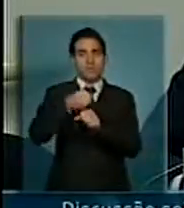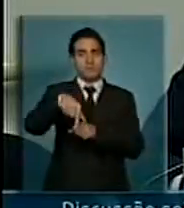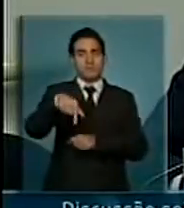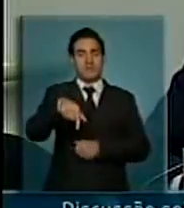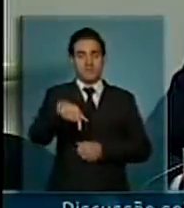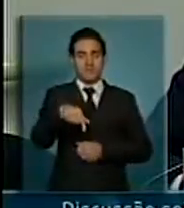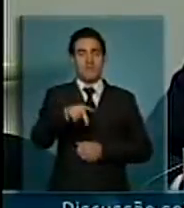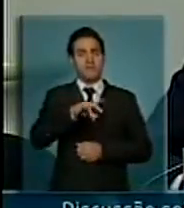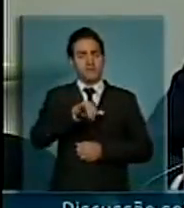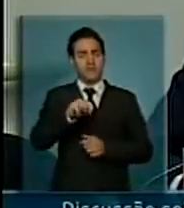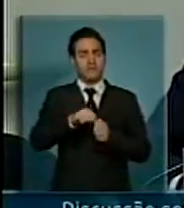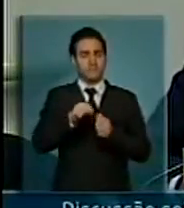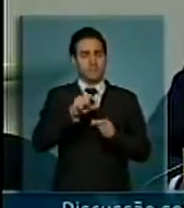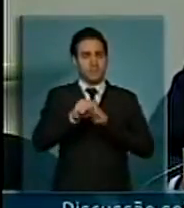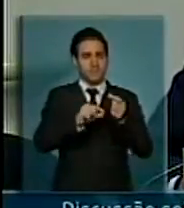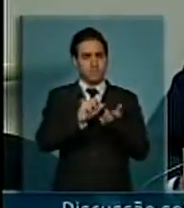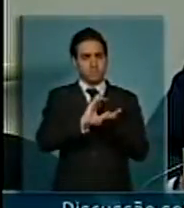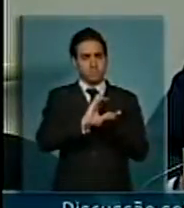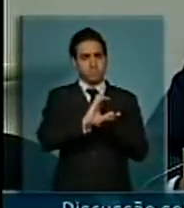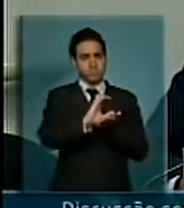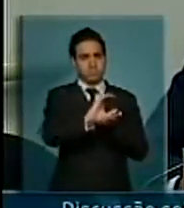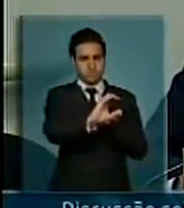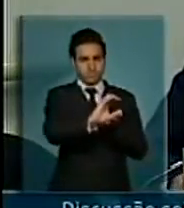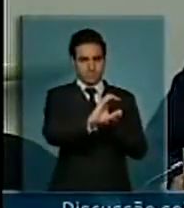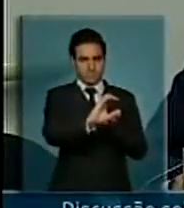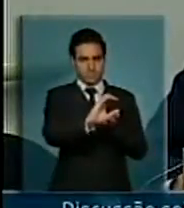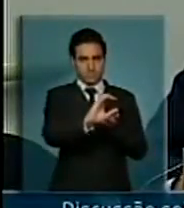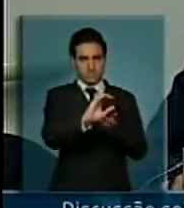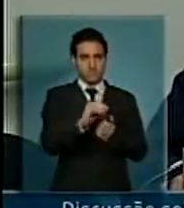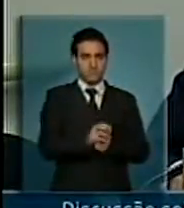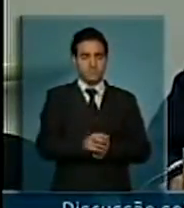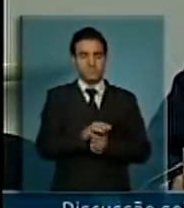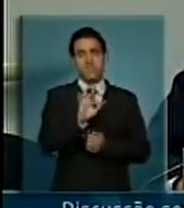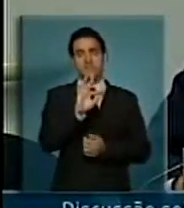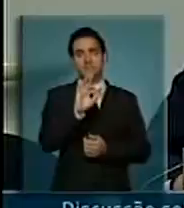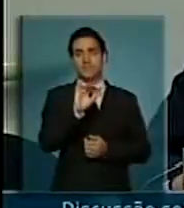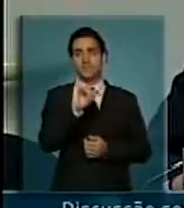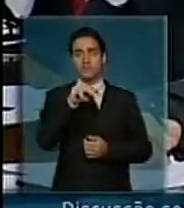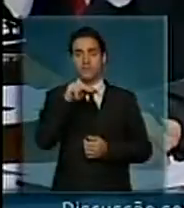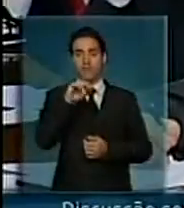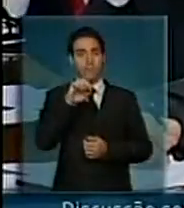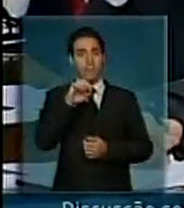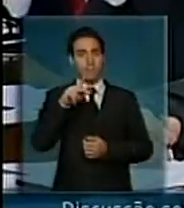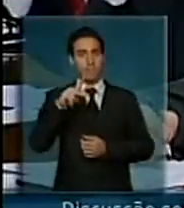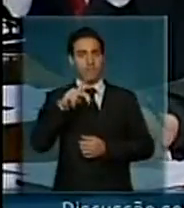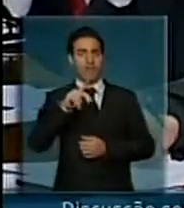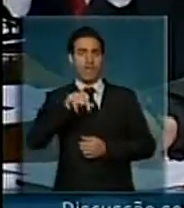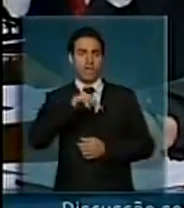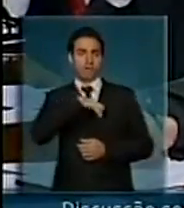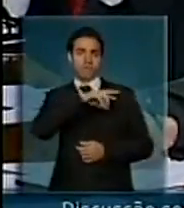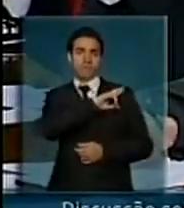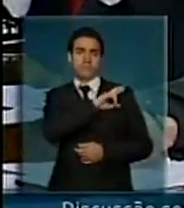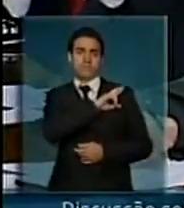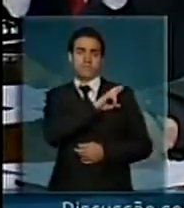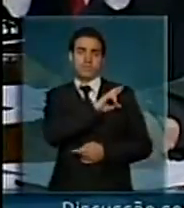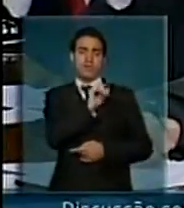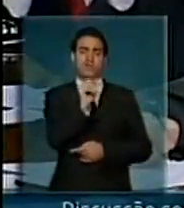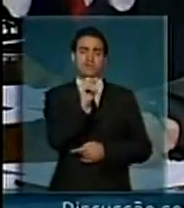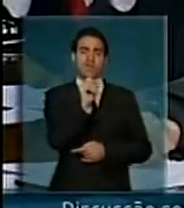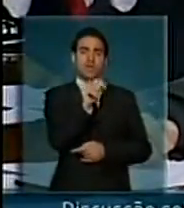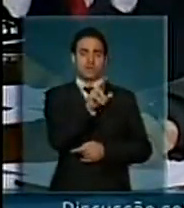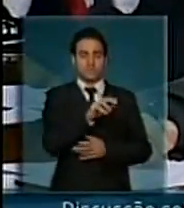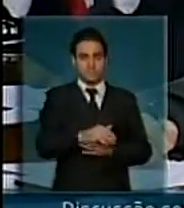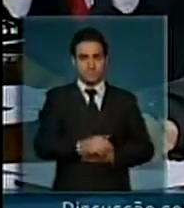fazer a aplicação junto, vai ser a FINEP, vai ser a gestora desses recursos,